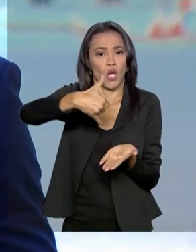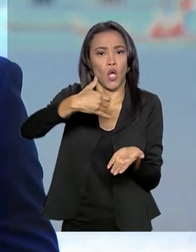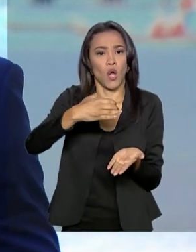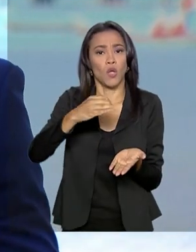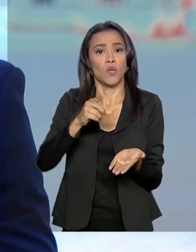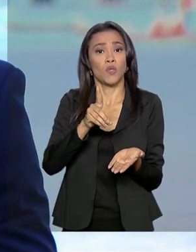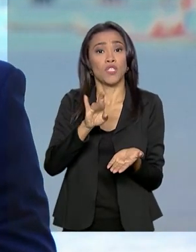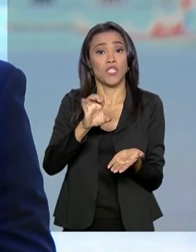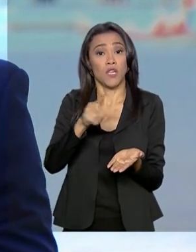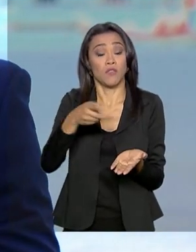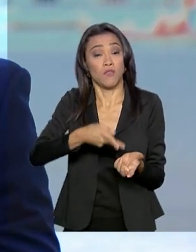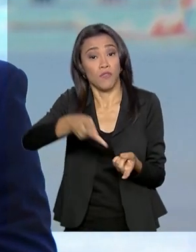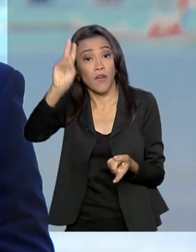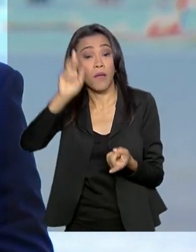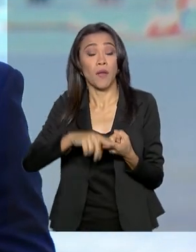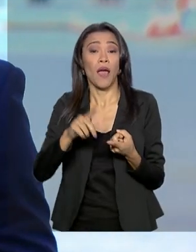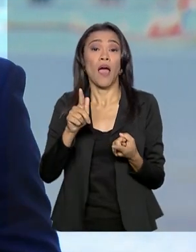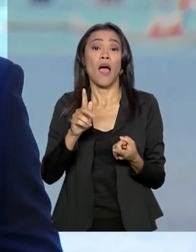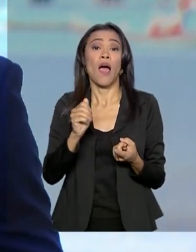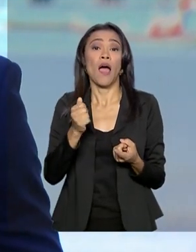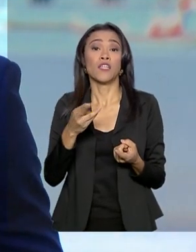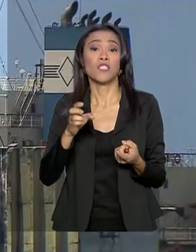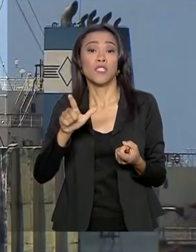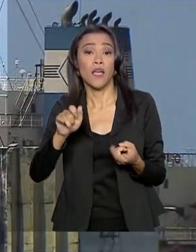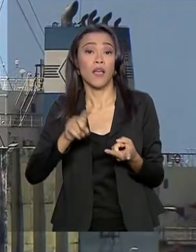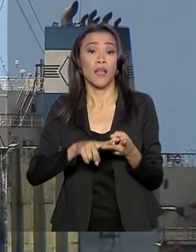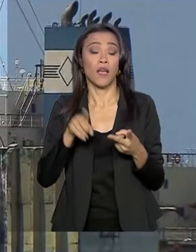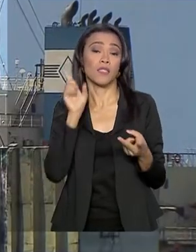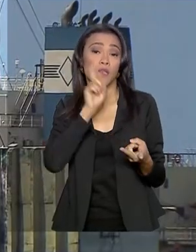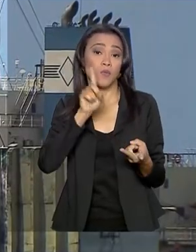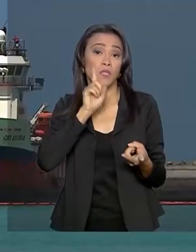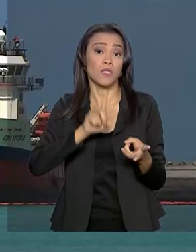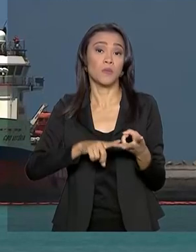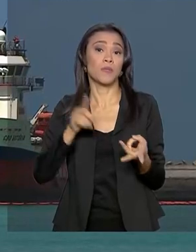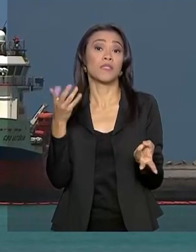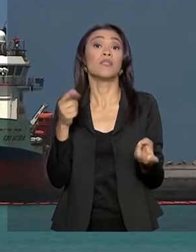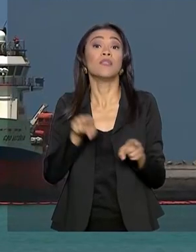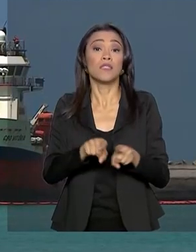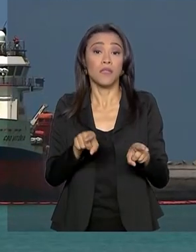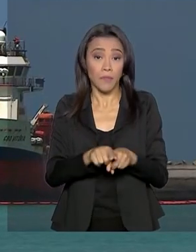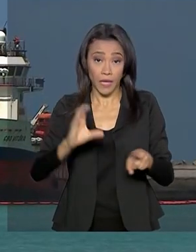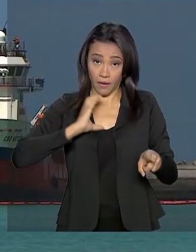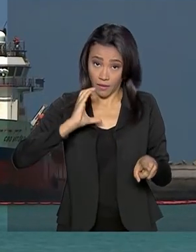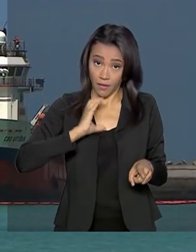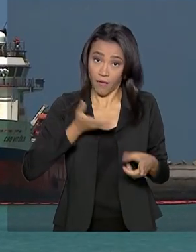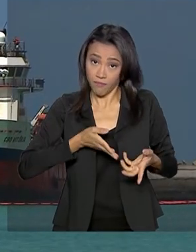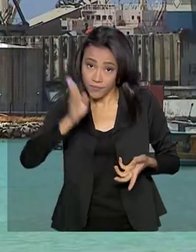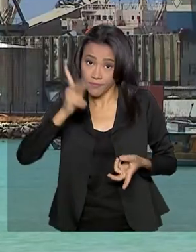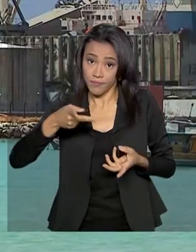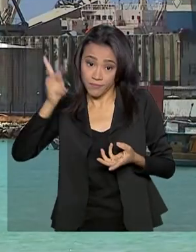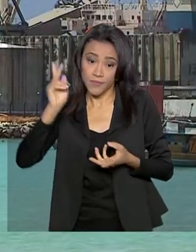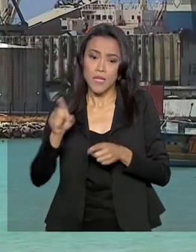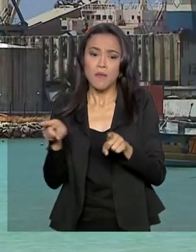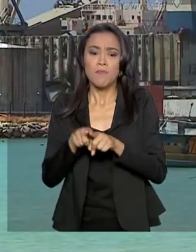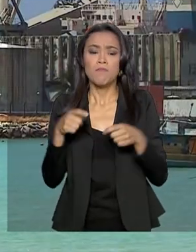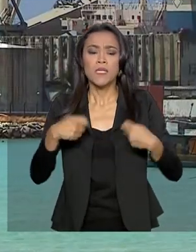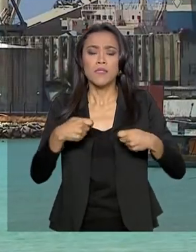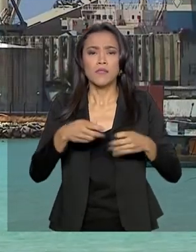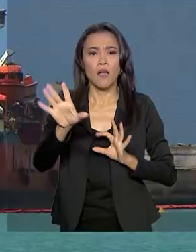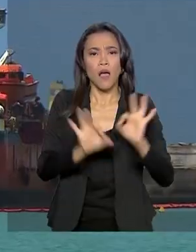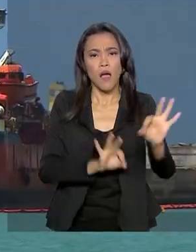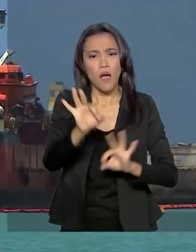países como Argélia, Estados Unidos e Canadá. O vice-presidente também defendeu que é preciso avançar em projetos de